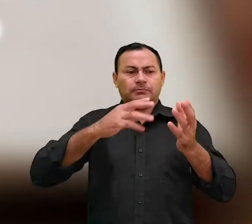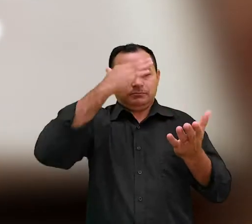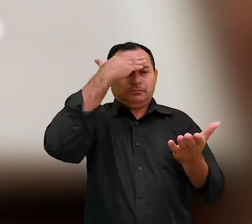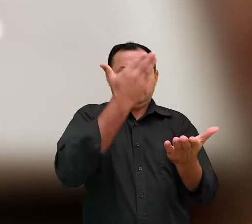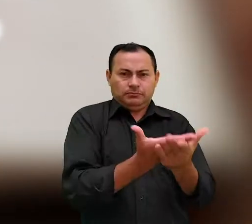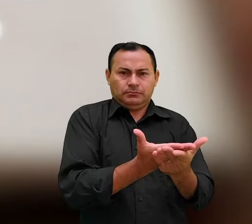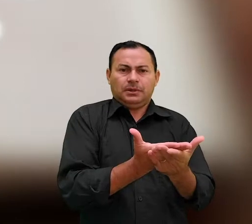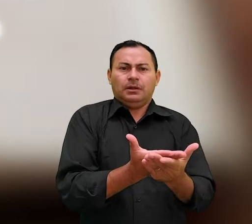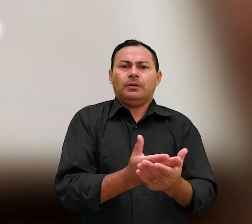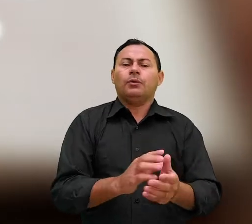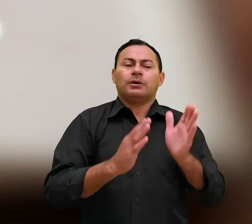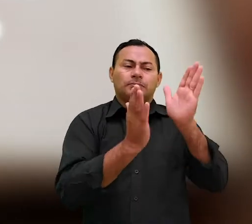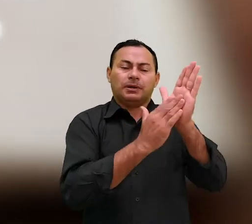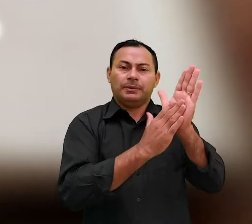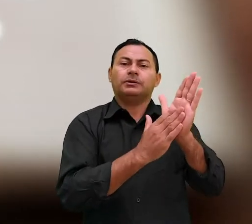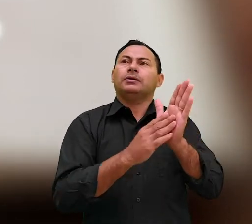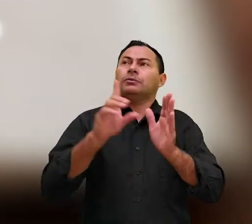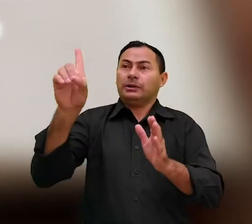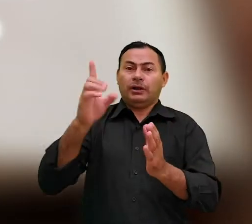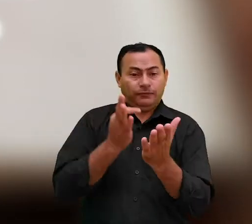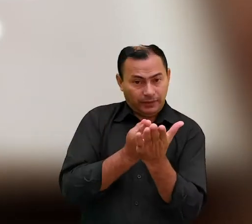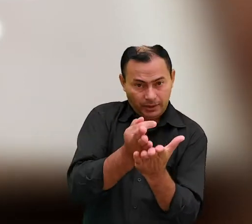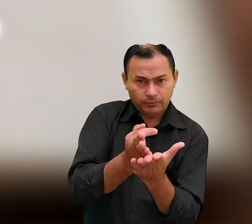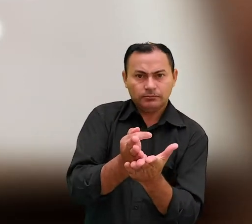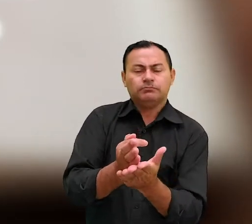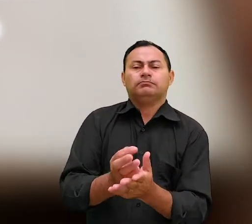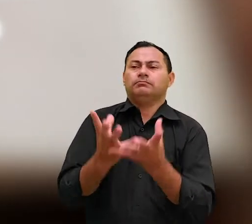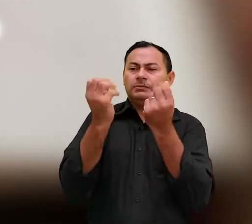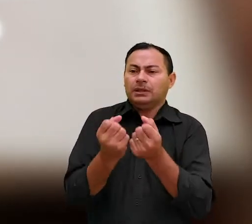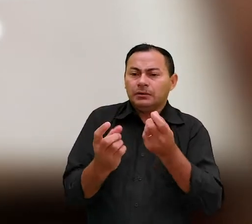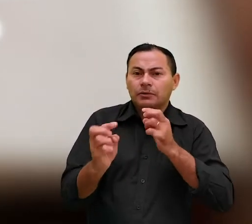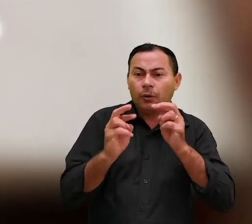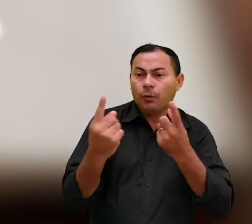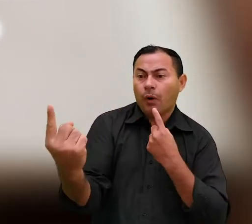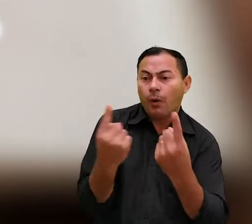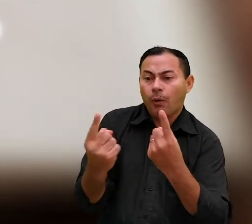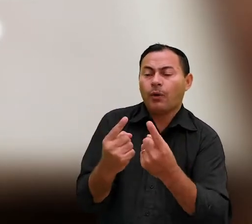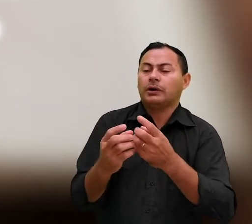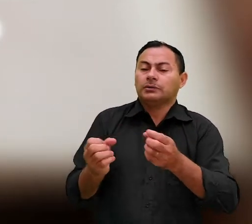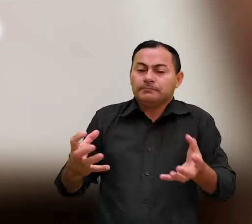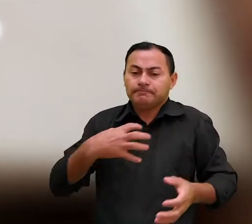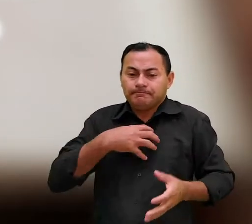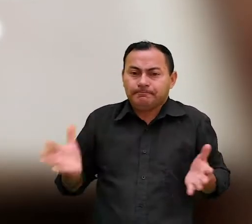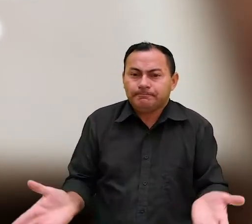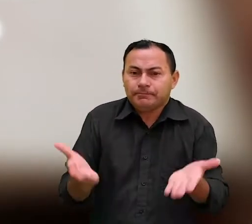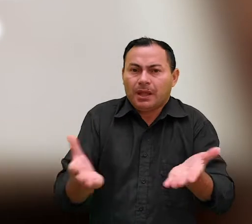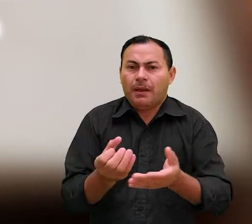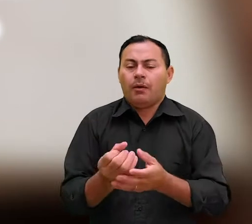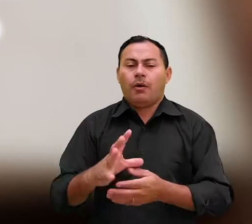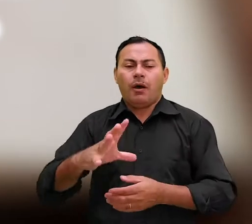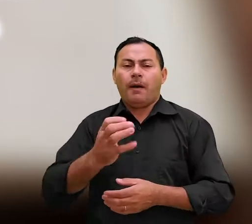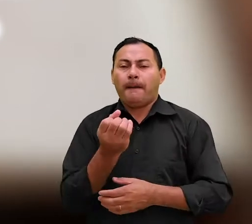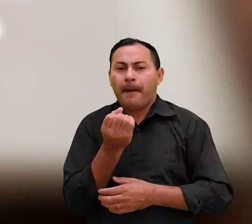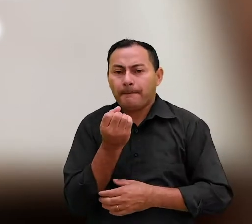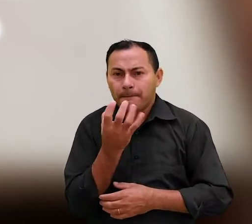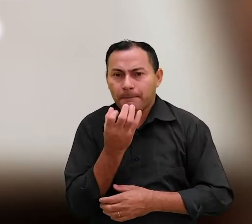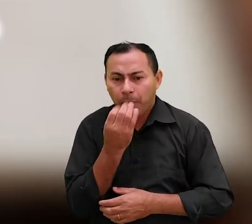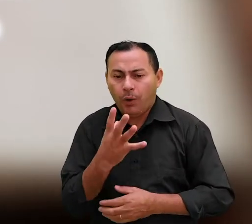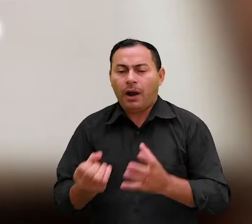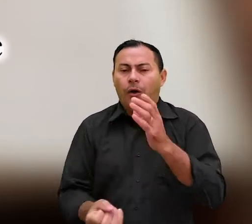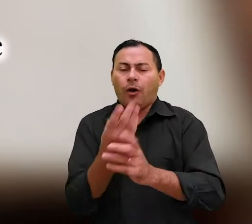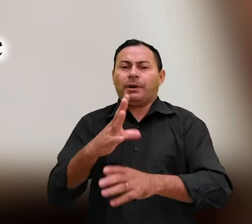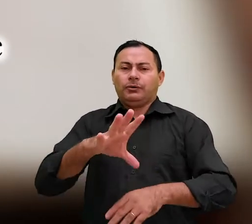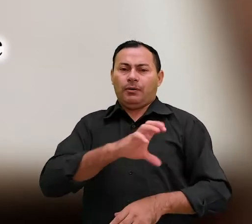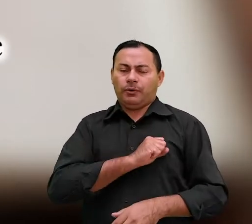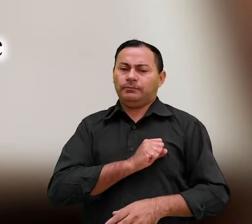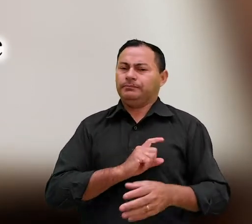que professamos, pois aquele que prometeu é fiel e consideremos uns aos outros para nos incentivarmos ao amor e às boas obras.